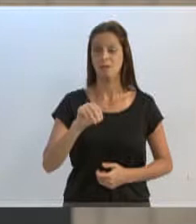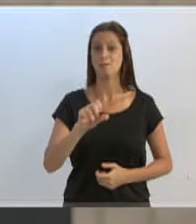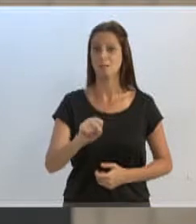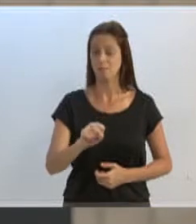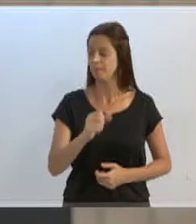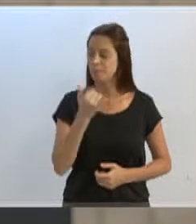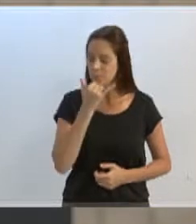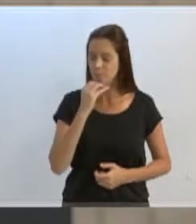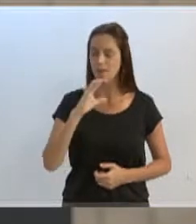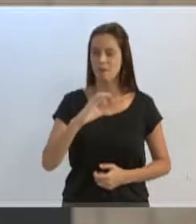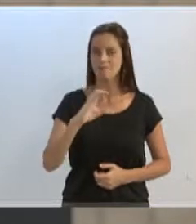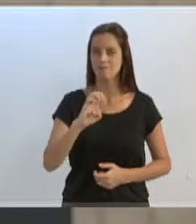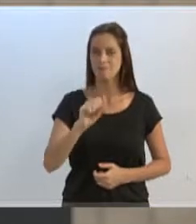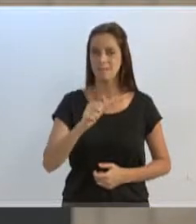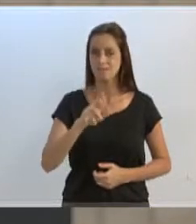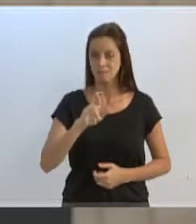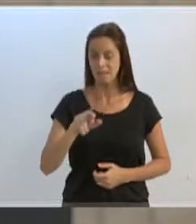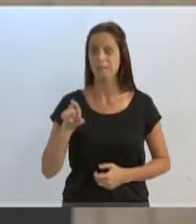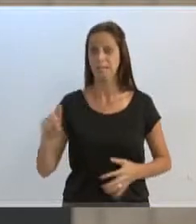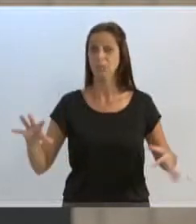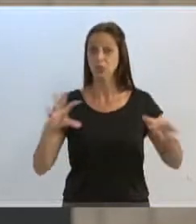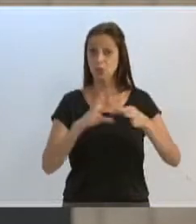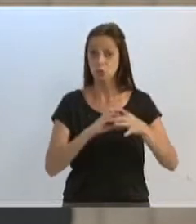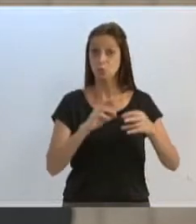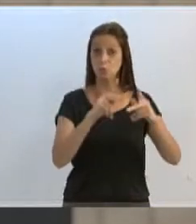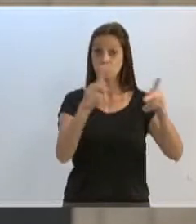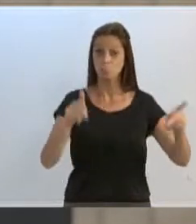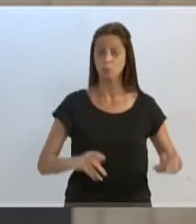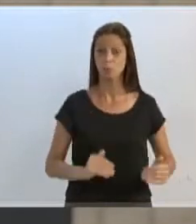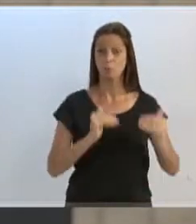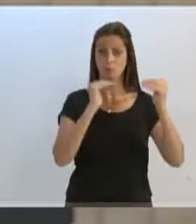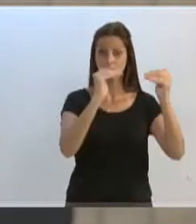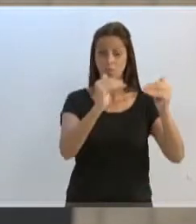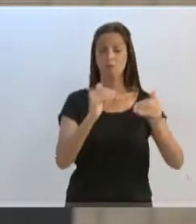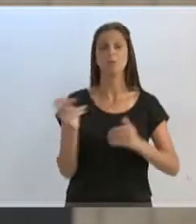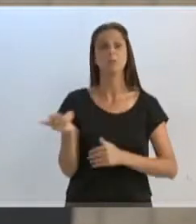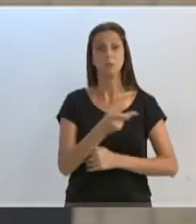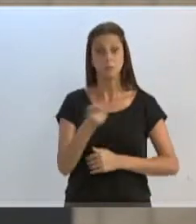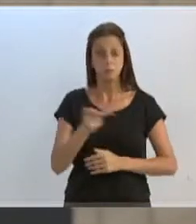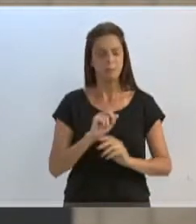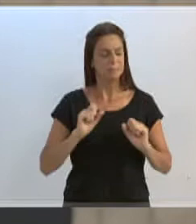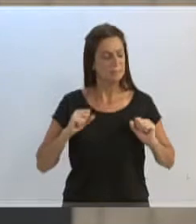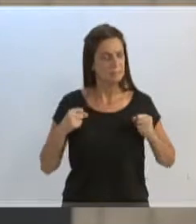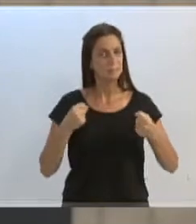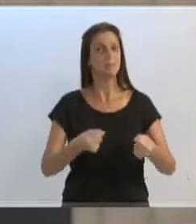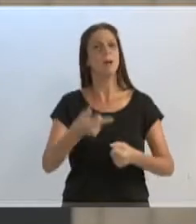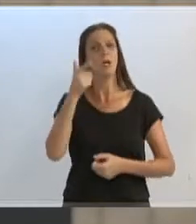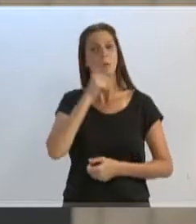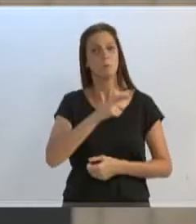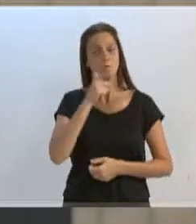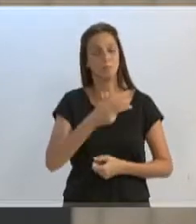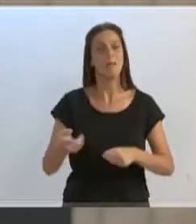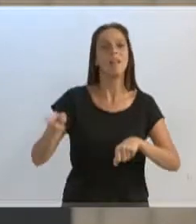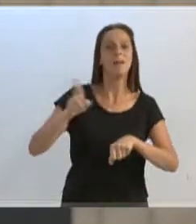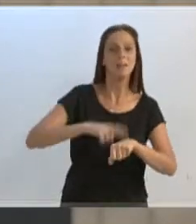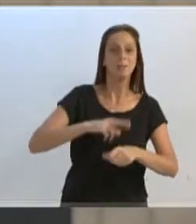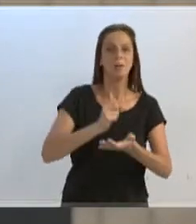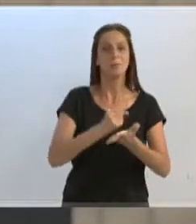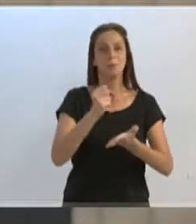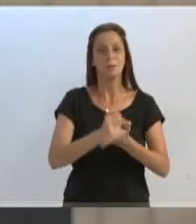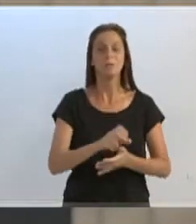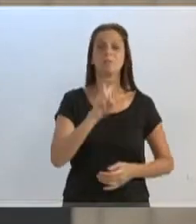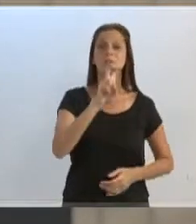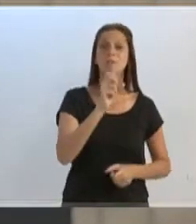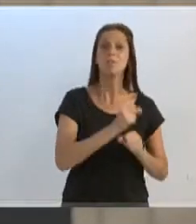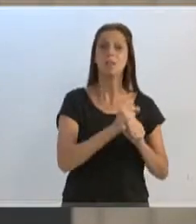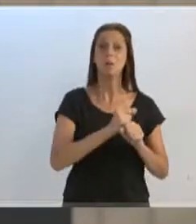juntamente com o procurador, no sentido de que nós possamos renovar, não somente para um ano, mas para os próximos cinco anos,